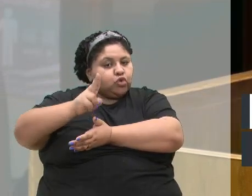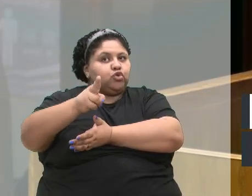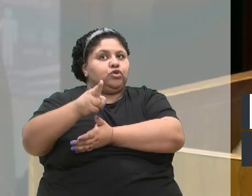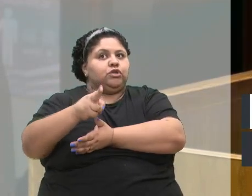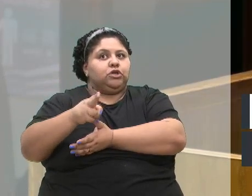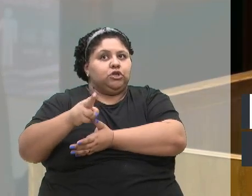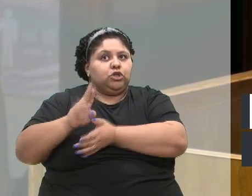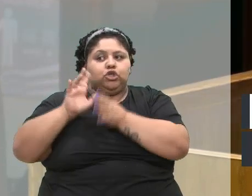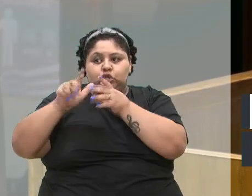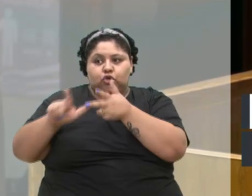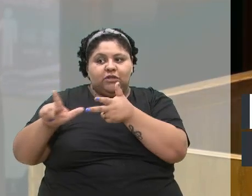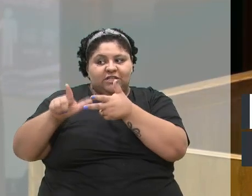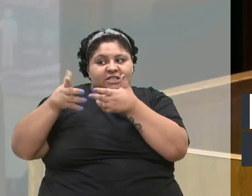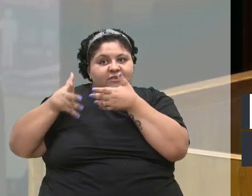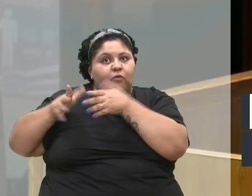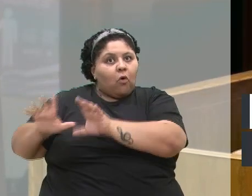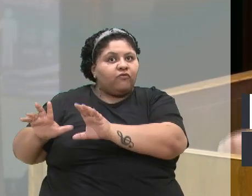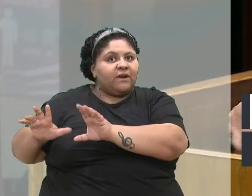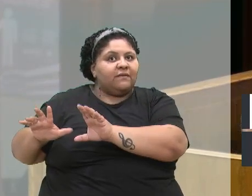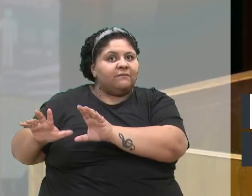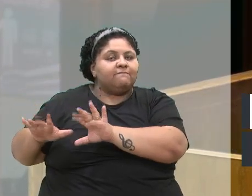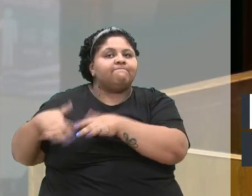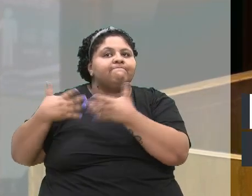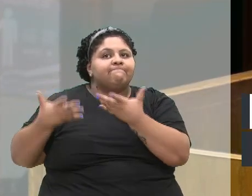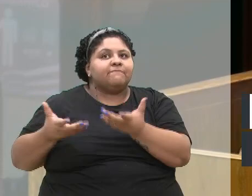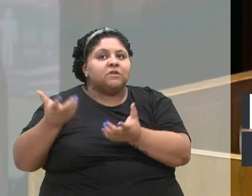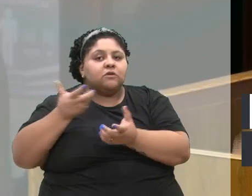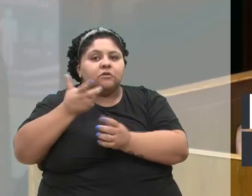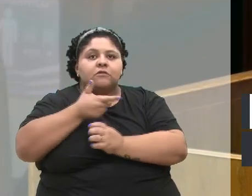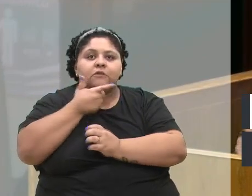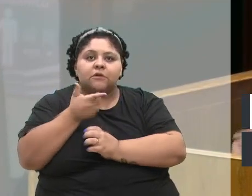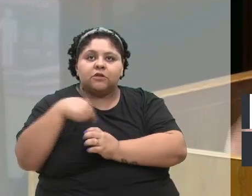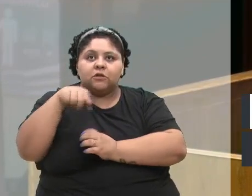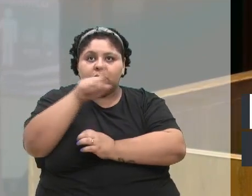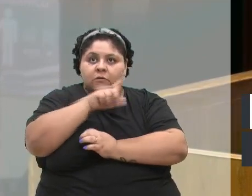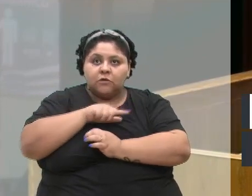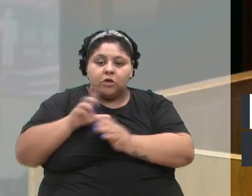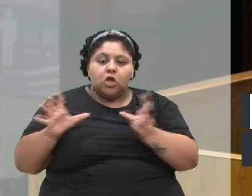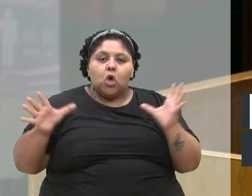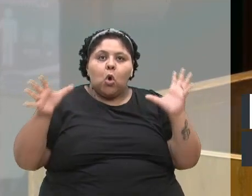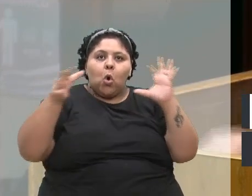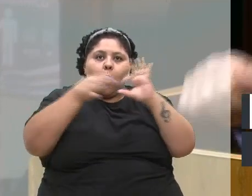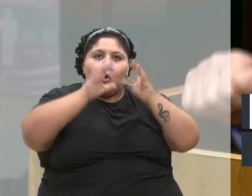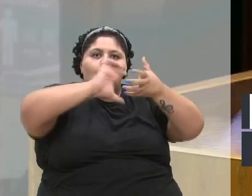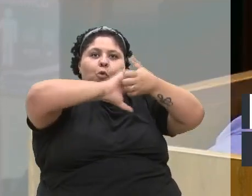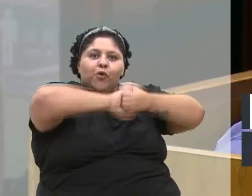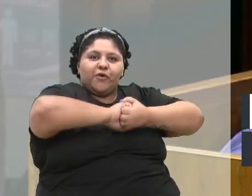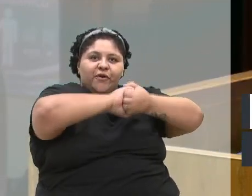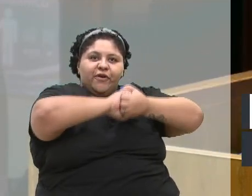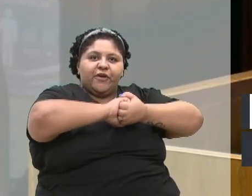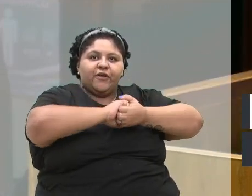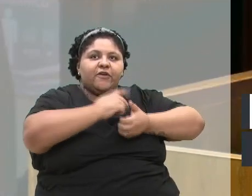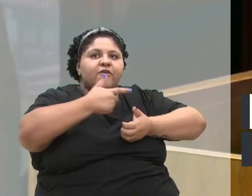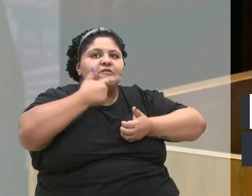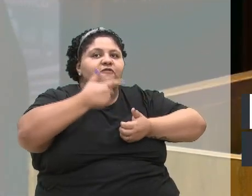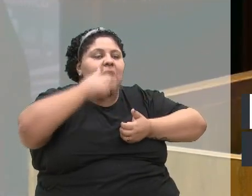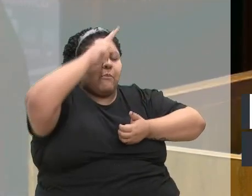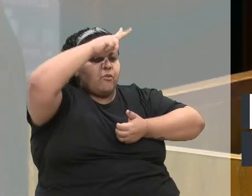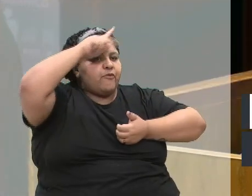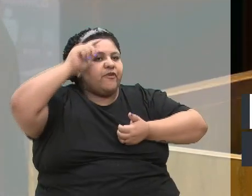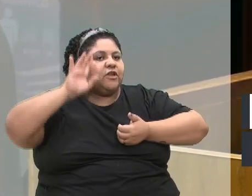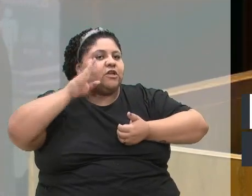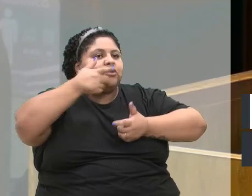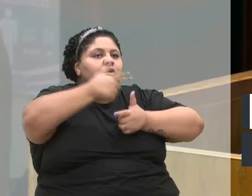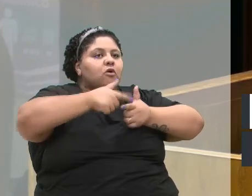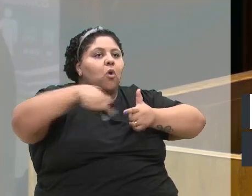o legislativo contra ele. Então o que eu quero dizer? Que se nós todos se der as mãos e dissermos ao prefeito resolve aquele problema lá ou